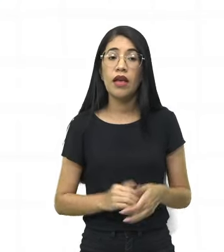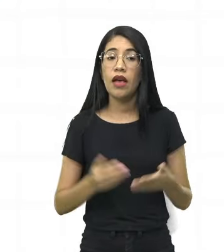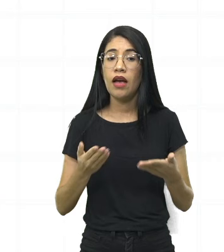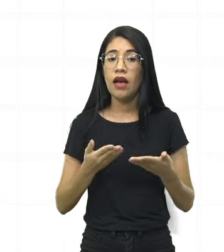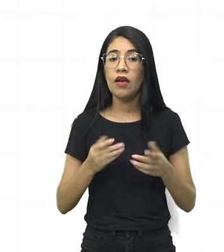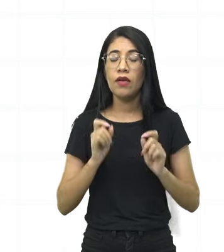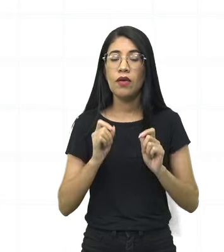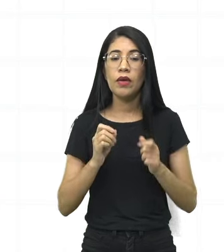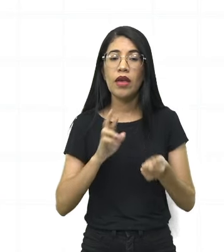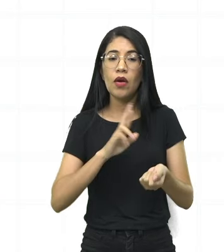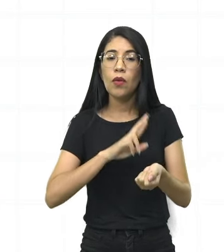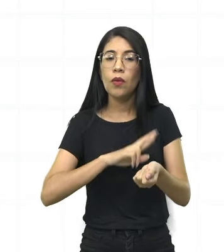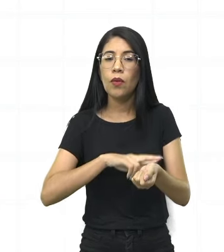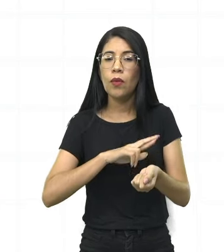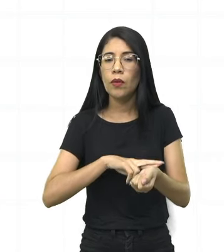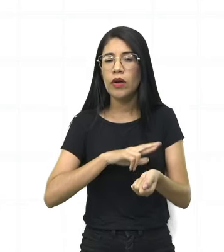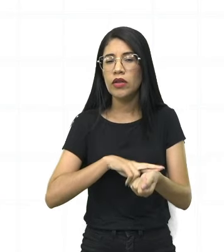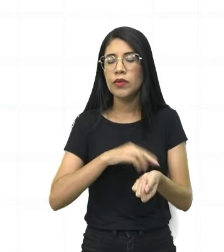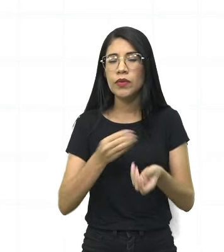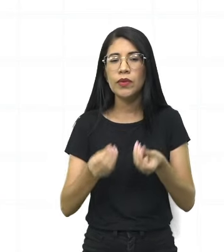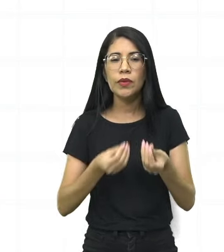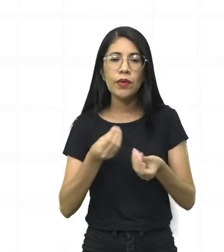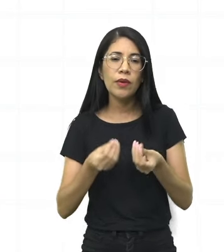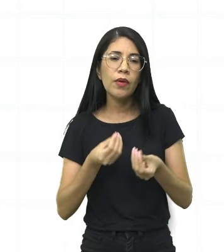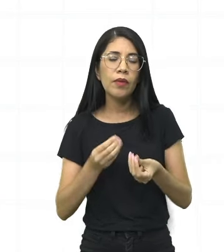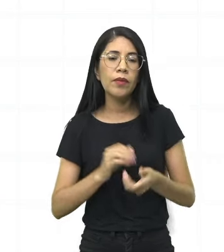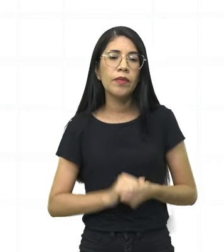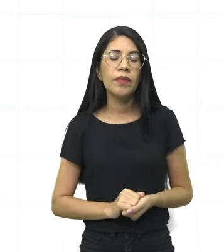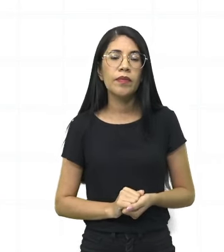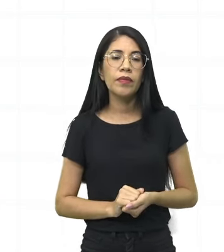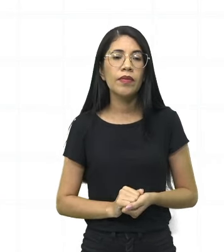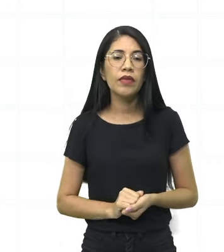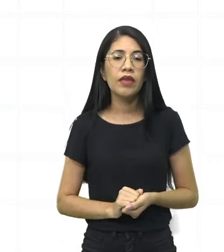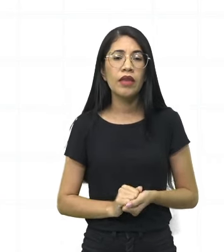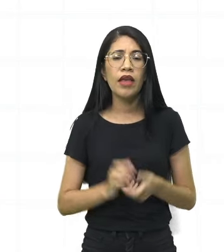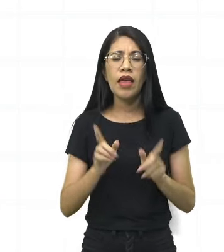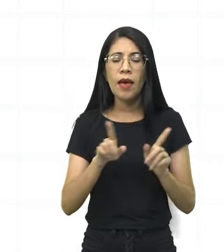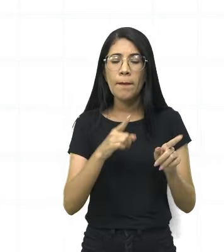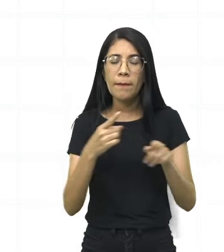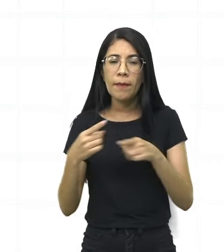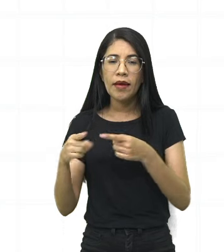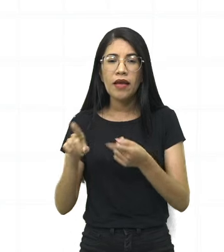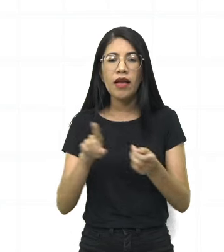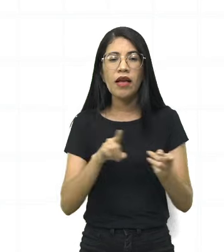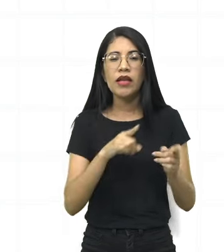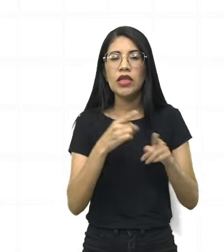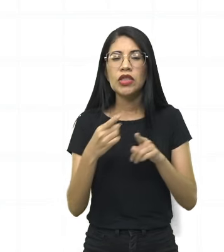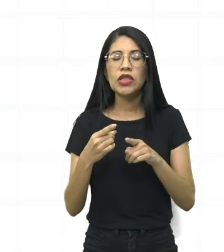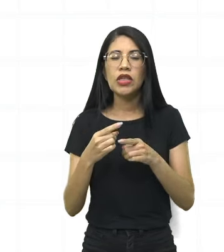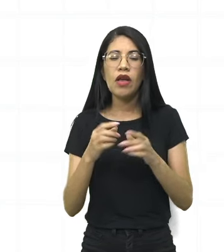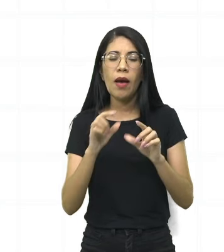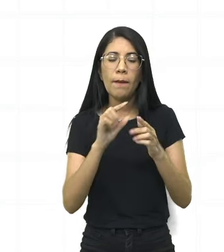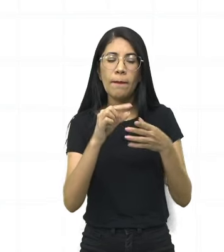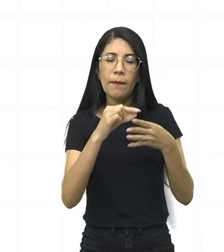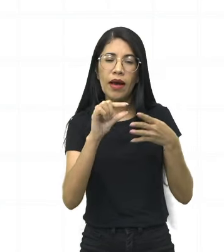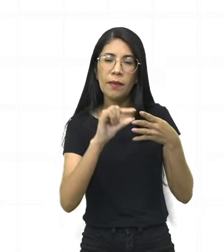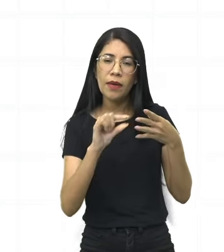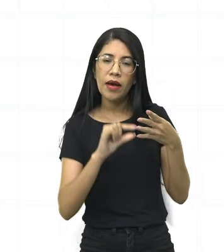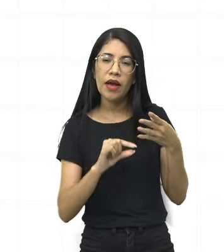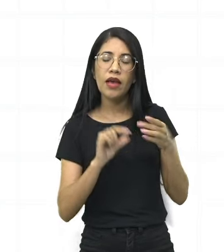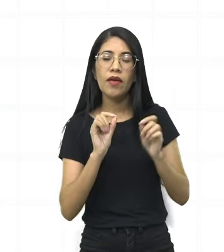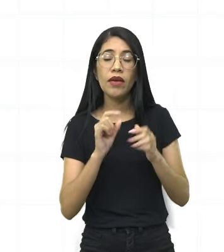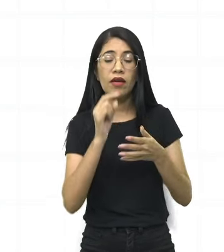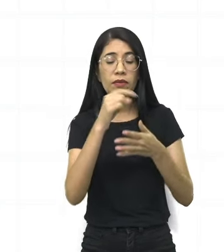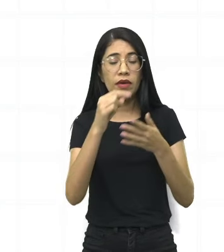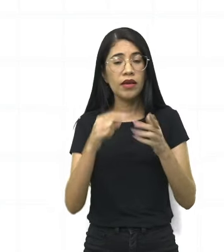ver agora o ritmo, certo? O ritmo é a melodia do verso. Trata-se de um